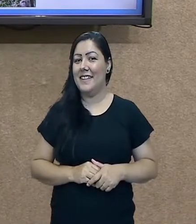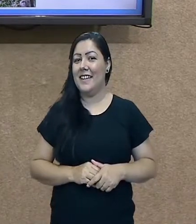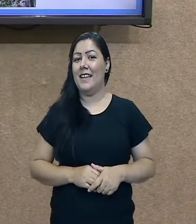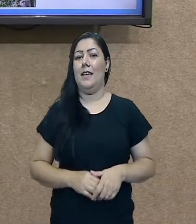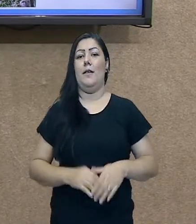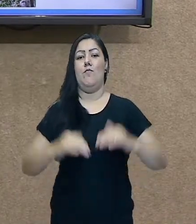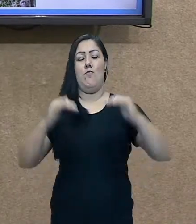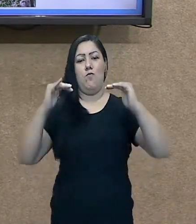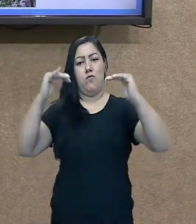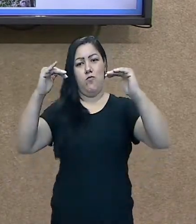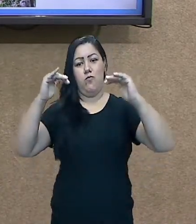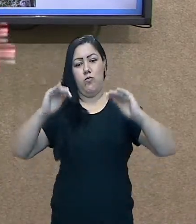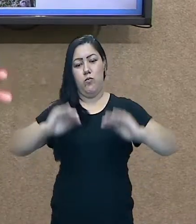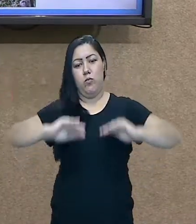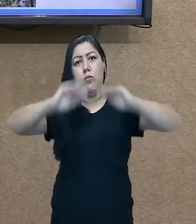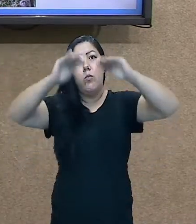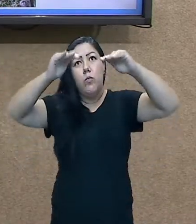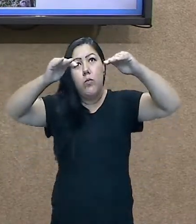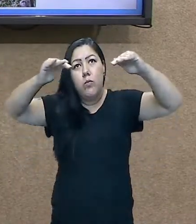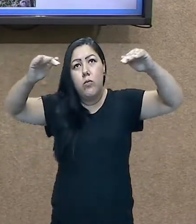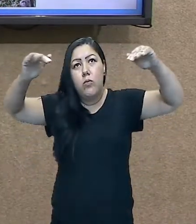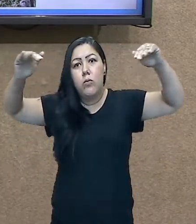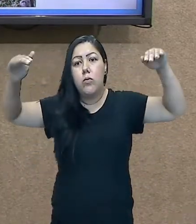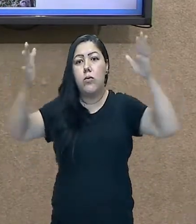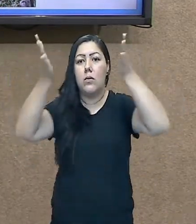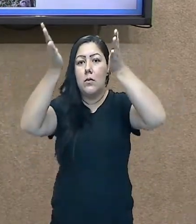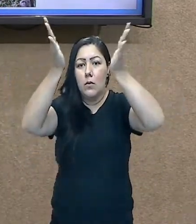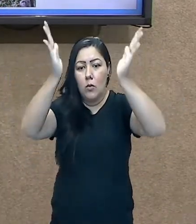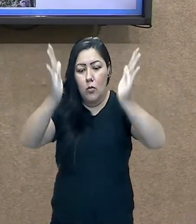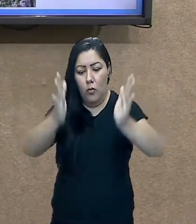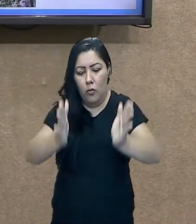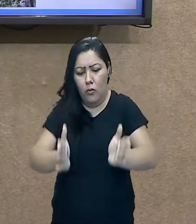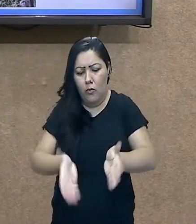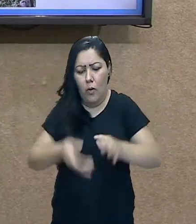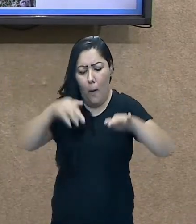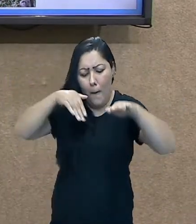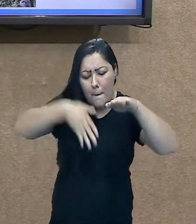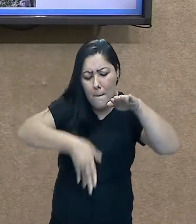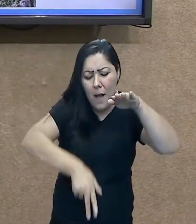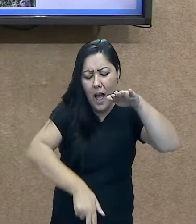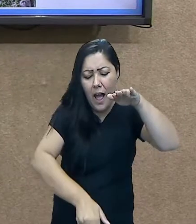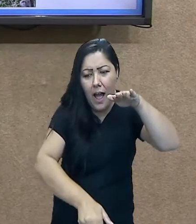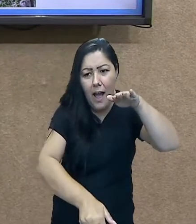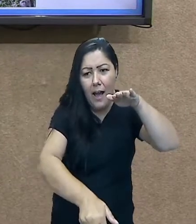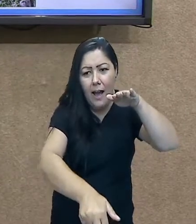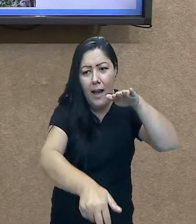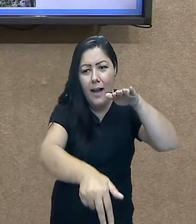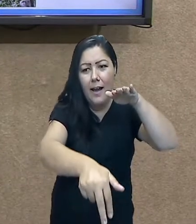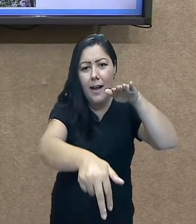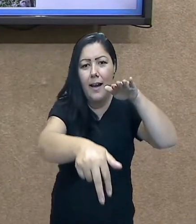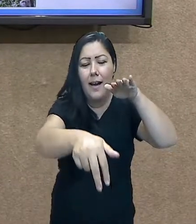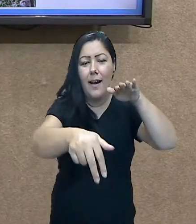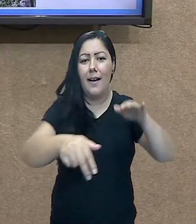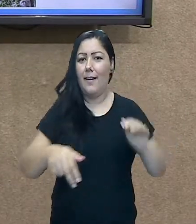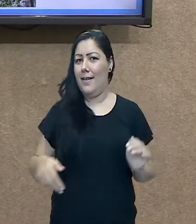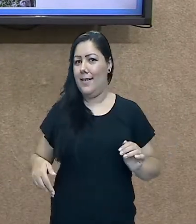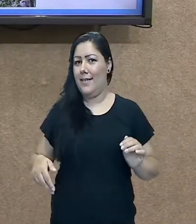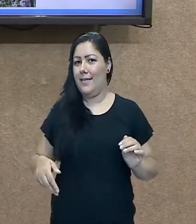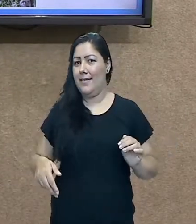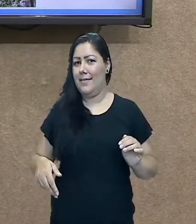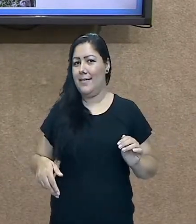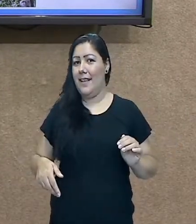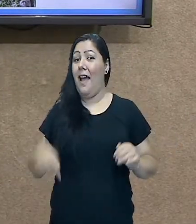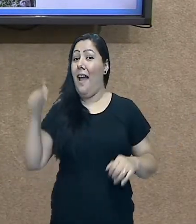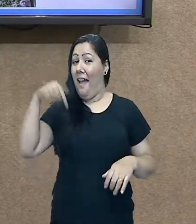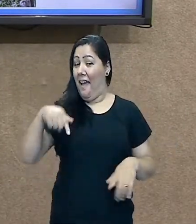falamos de outros países, de outros lugares, sem conhecer aquilo